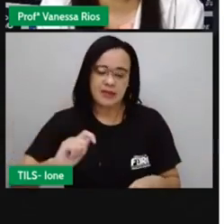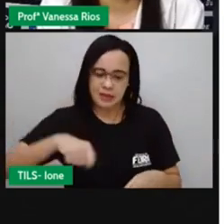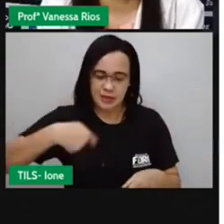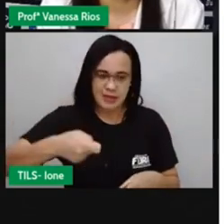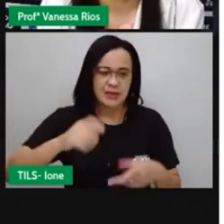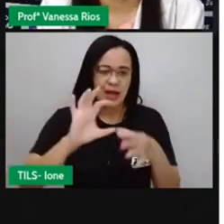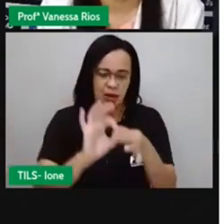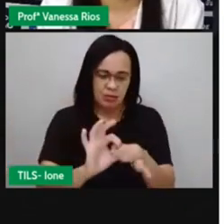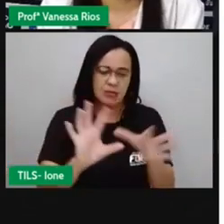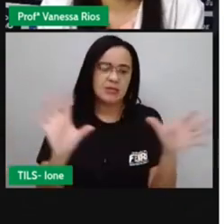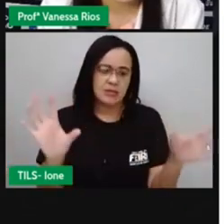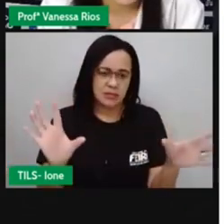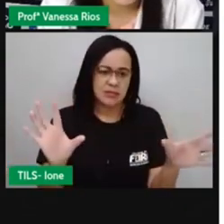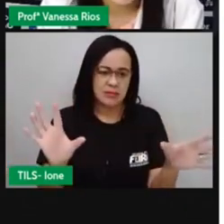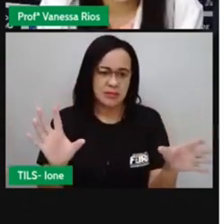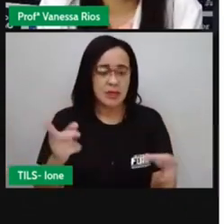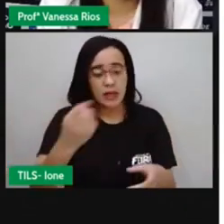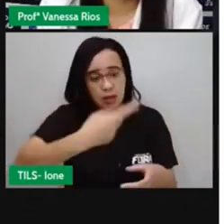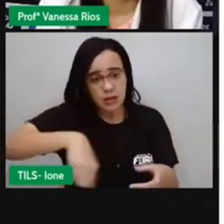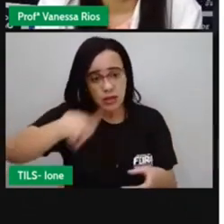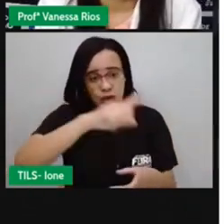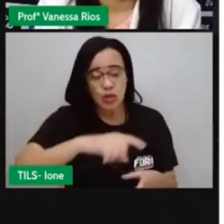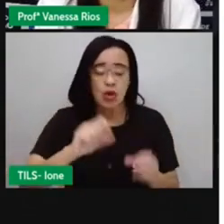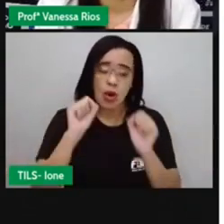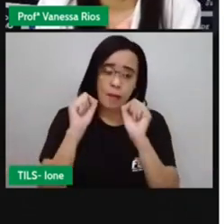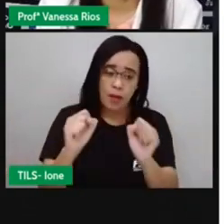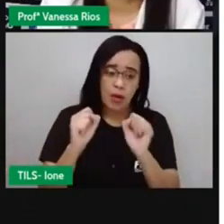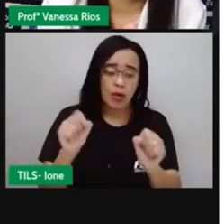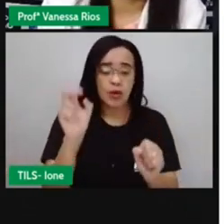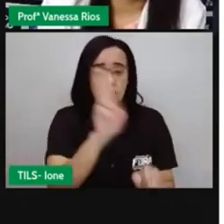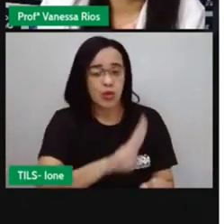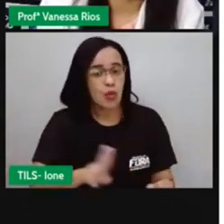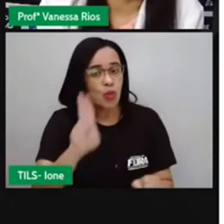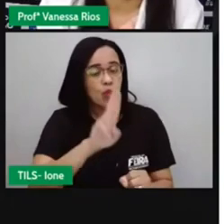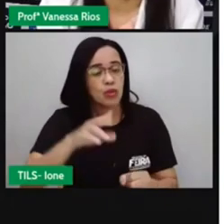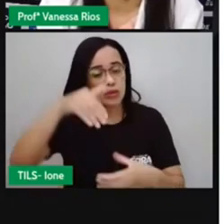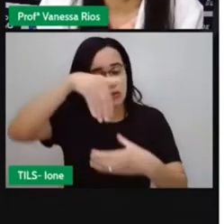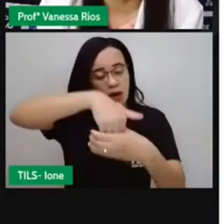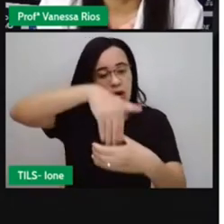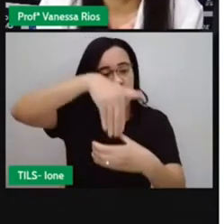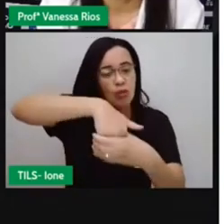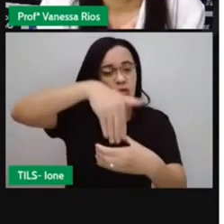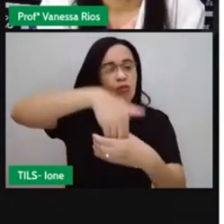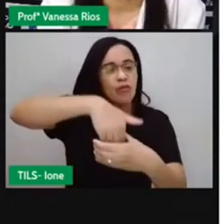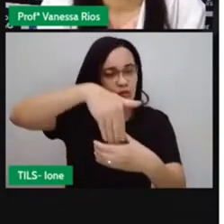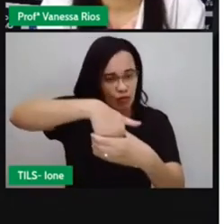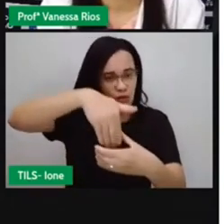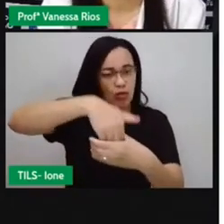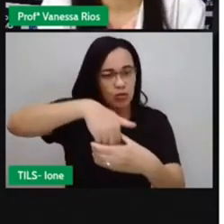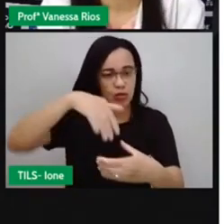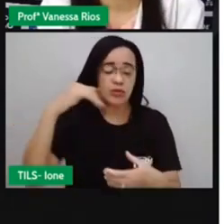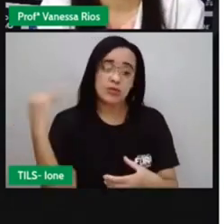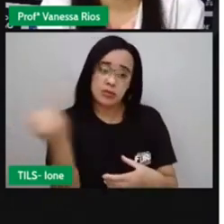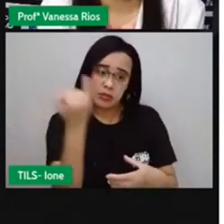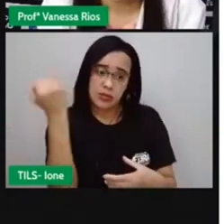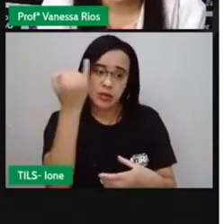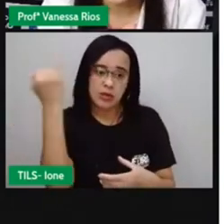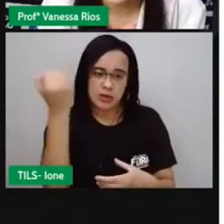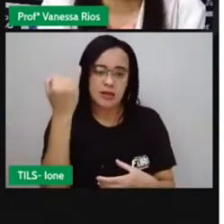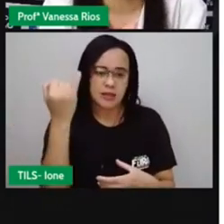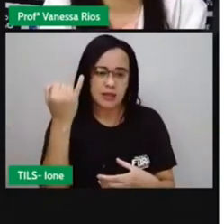utilizar o nosso voto. Vocês não votam ainda, mas um dia vão ser eleitores e é importante a elaboração dessa